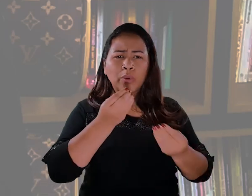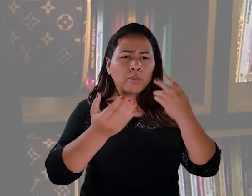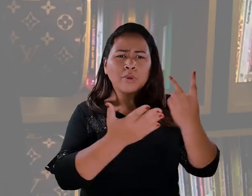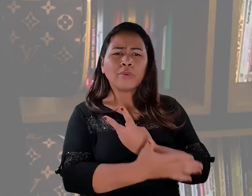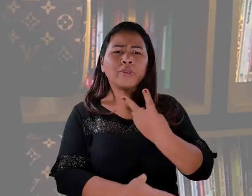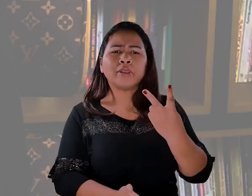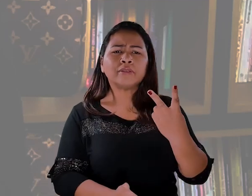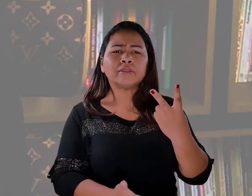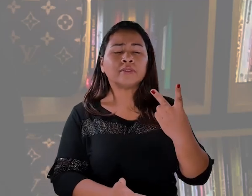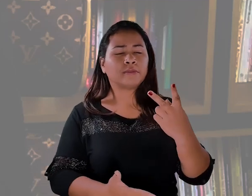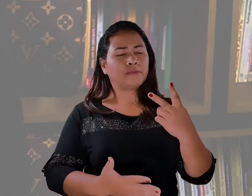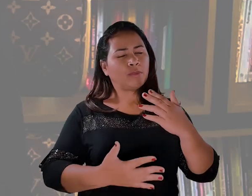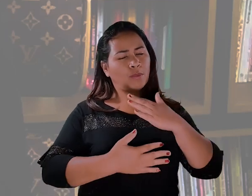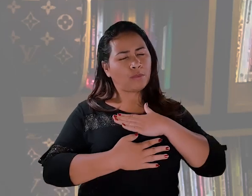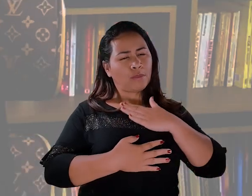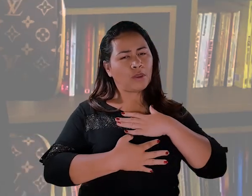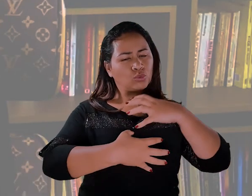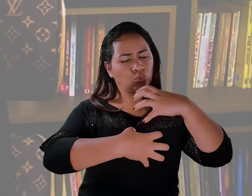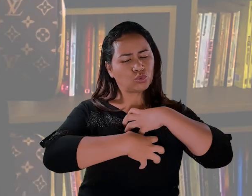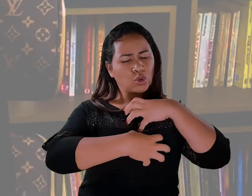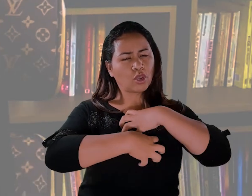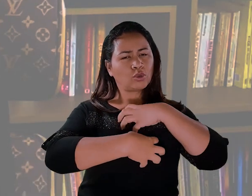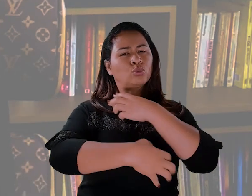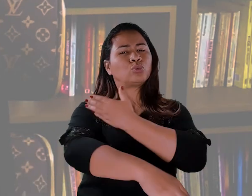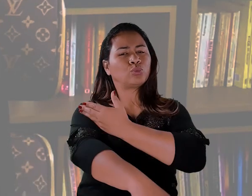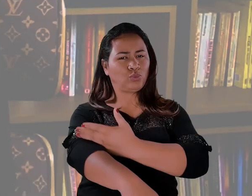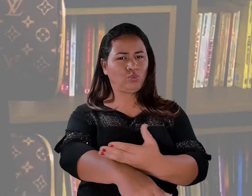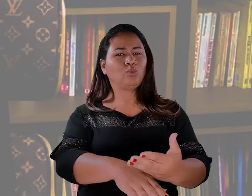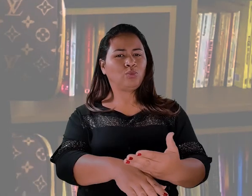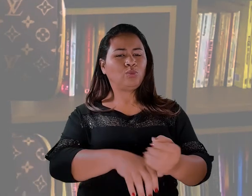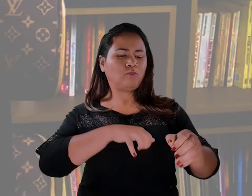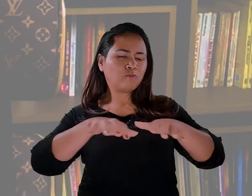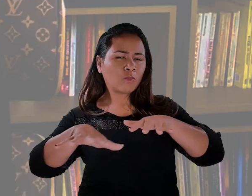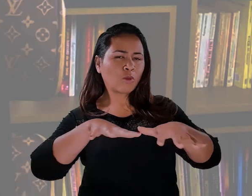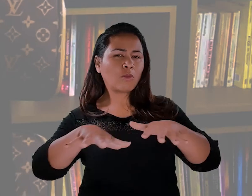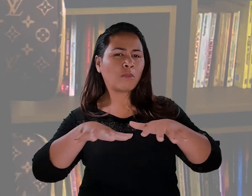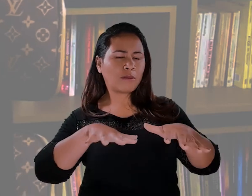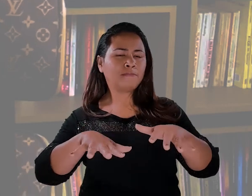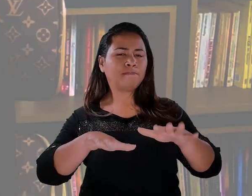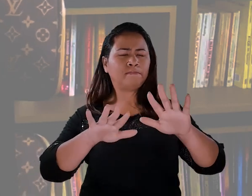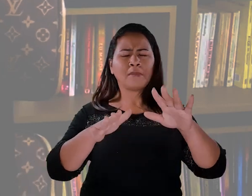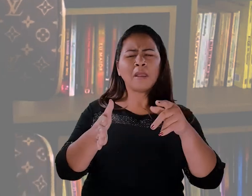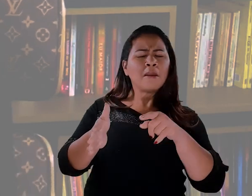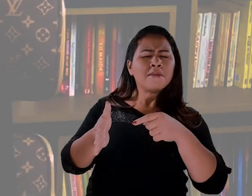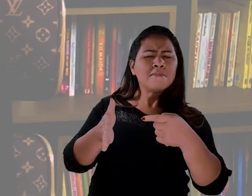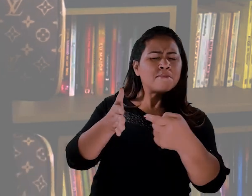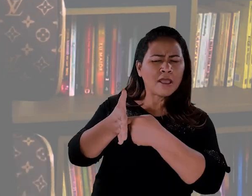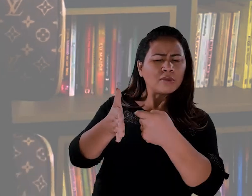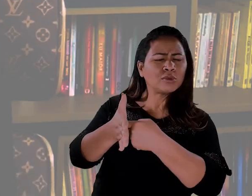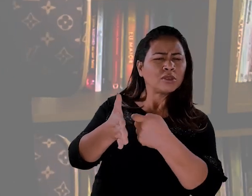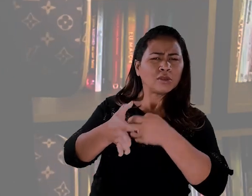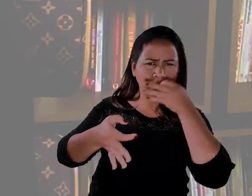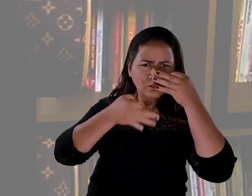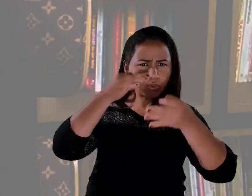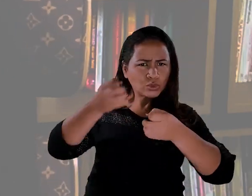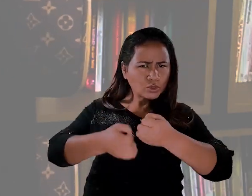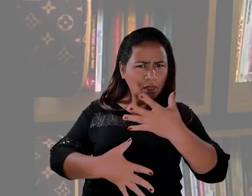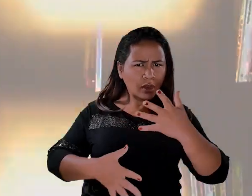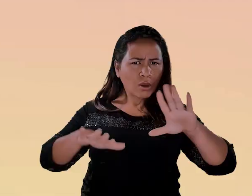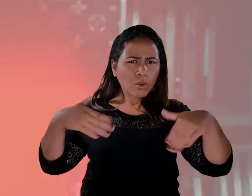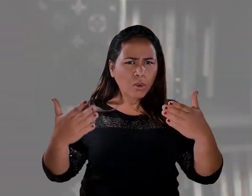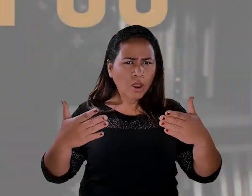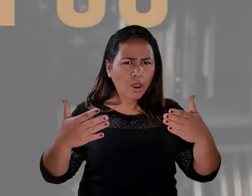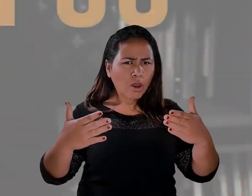meu comportamento. A energia física. Aqui teve uma pergunta muito legal. Qual que é o campo contrário da vítima? Muito bem, eu não concluí. Então, a